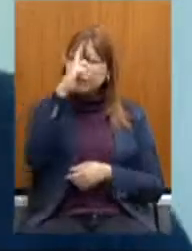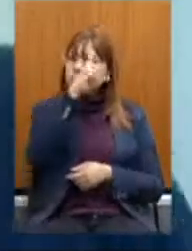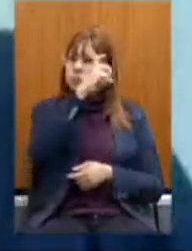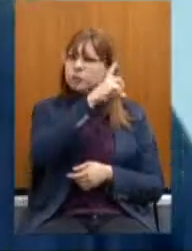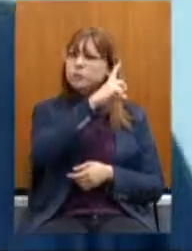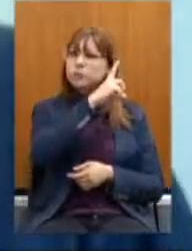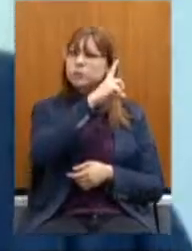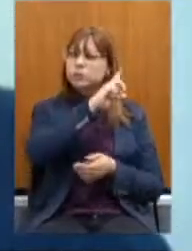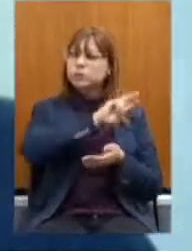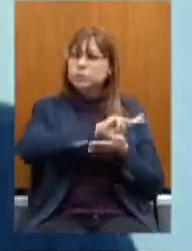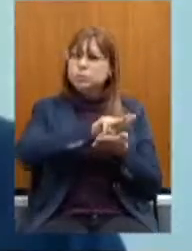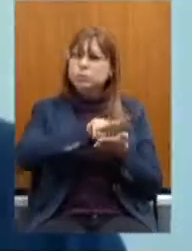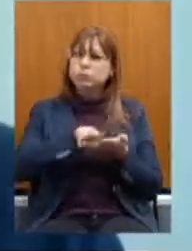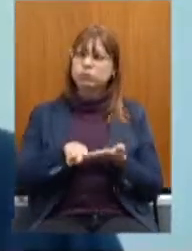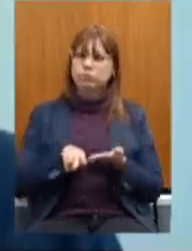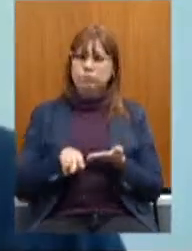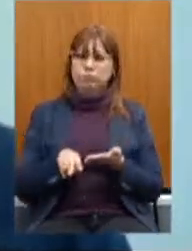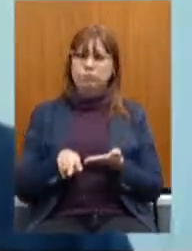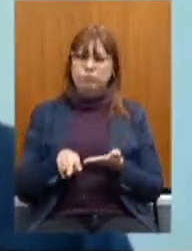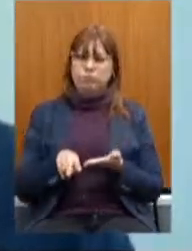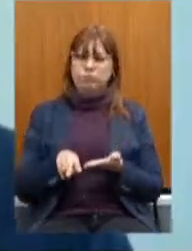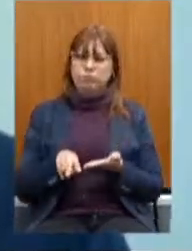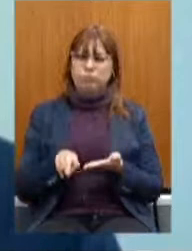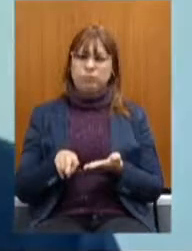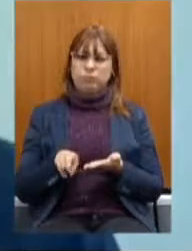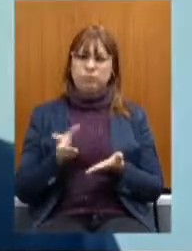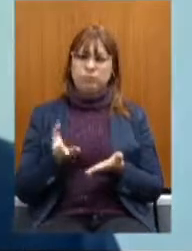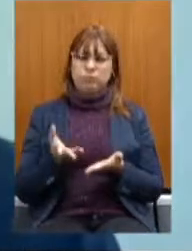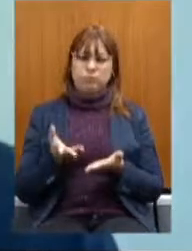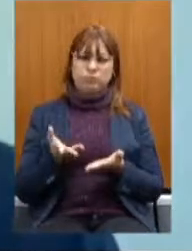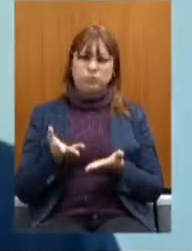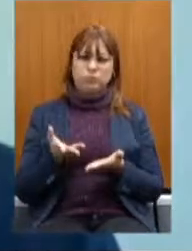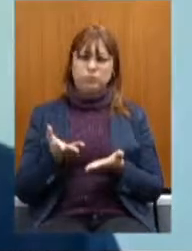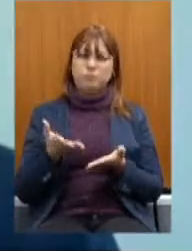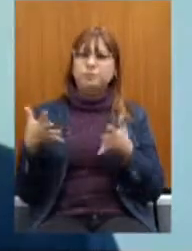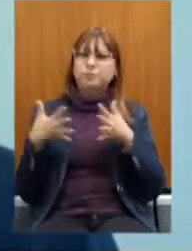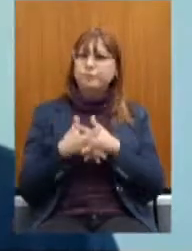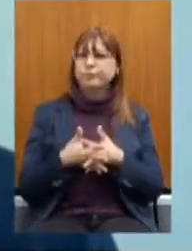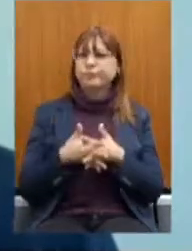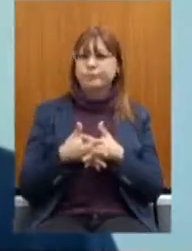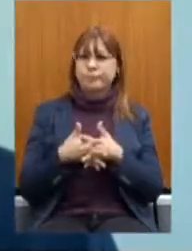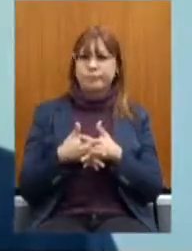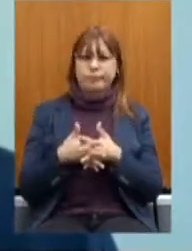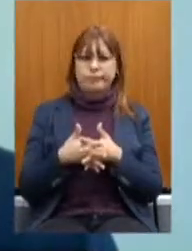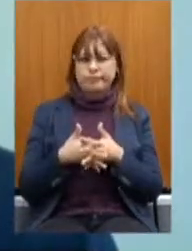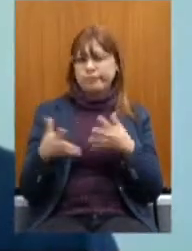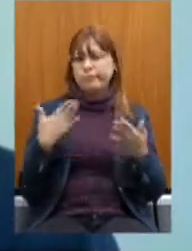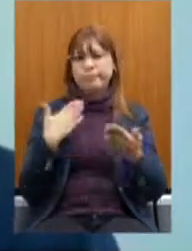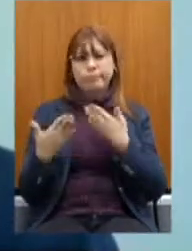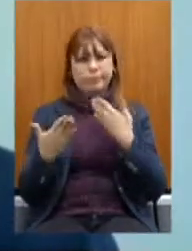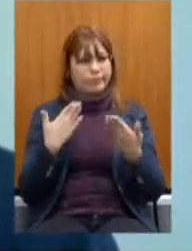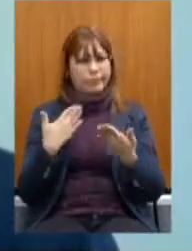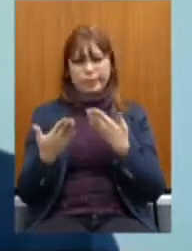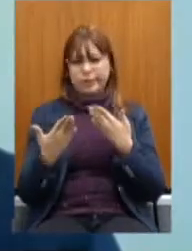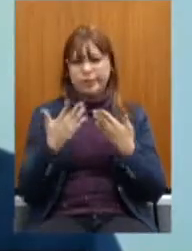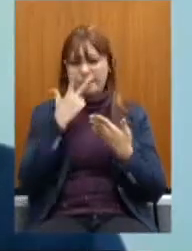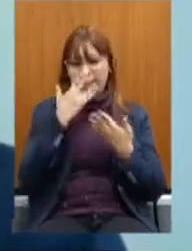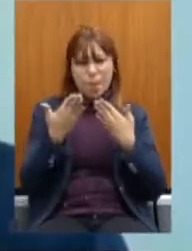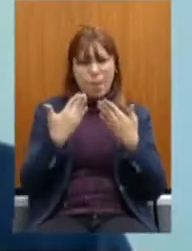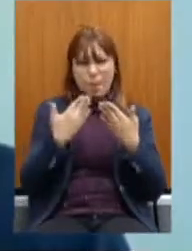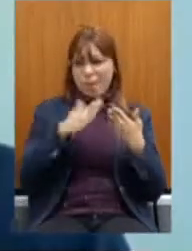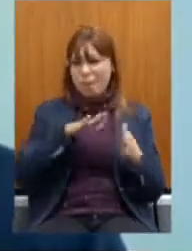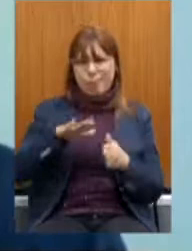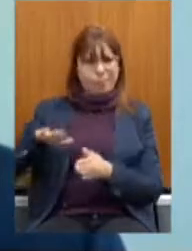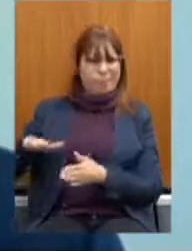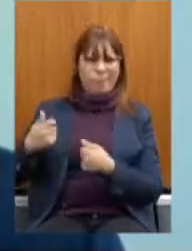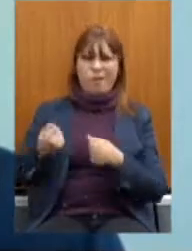Elas Deixam O diálogo Elas deixam O diálogo De lado Não faz